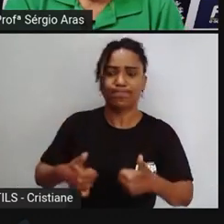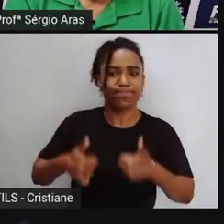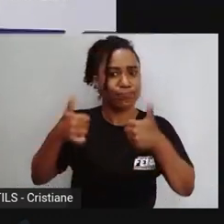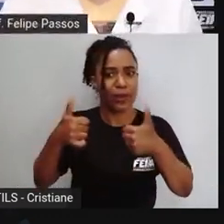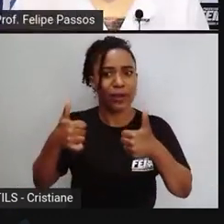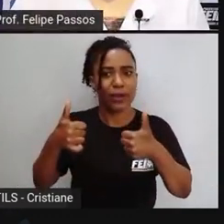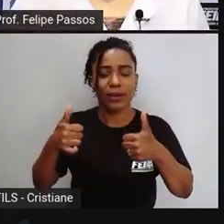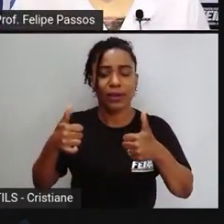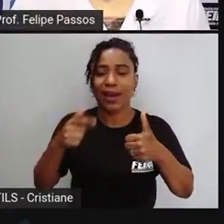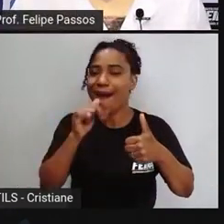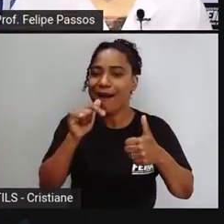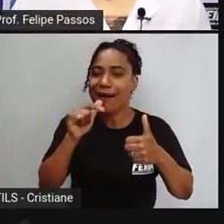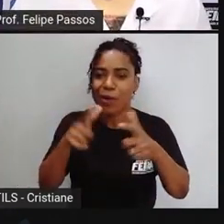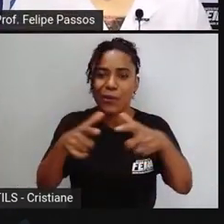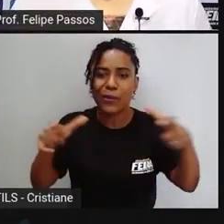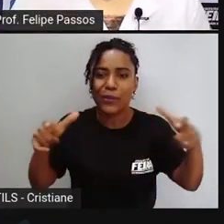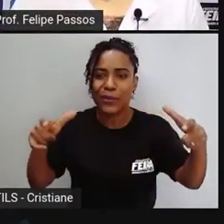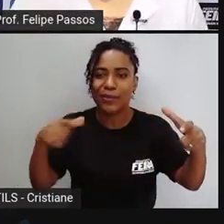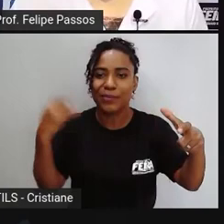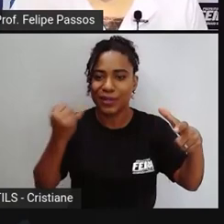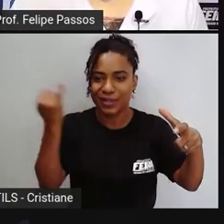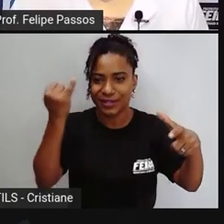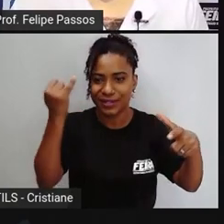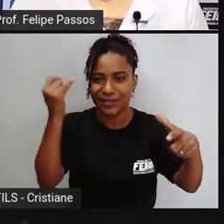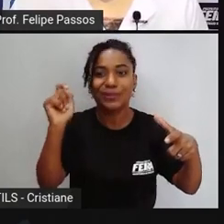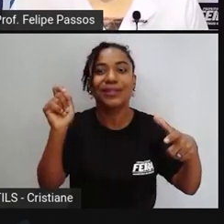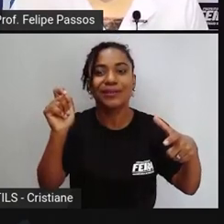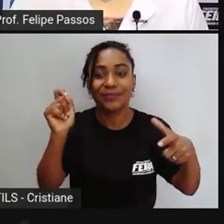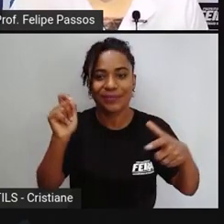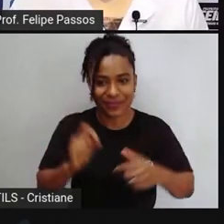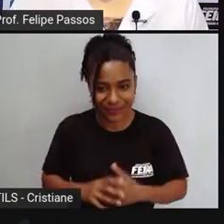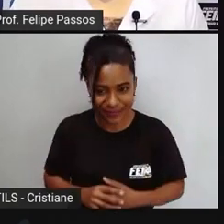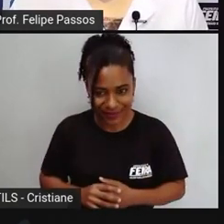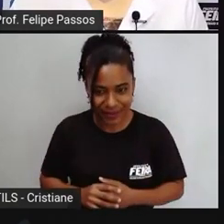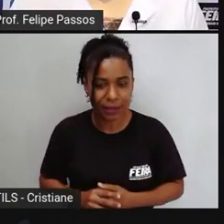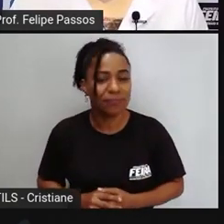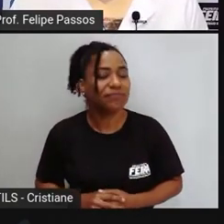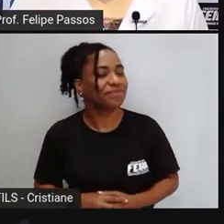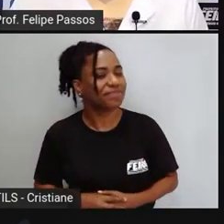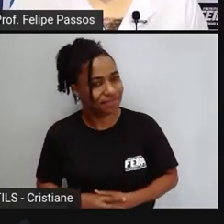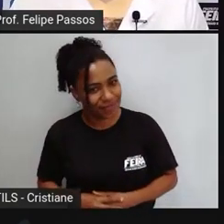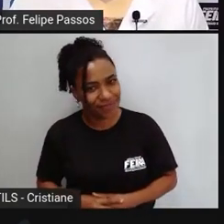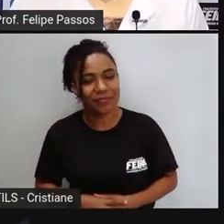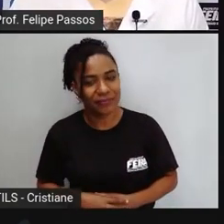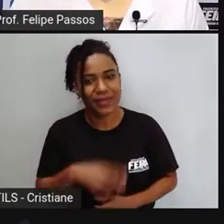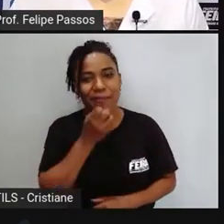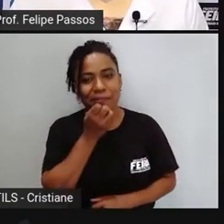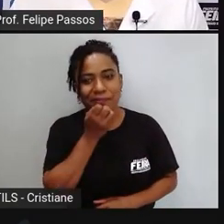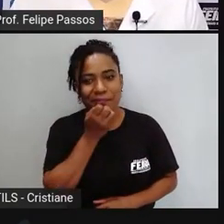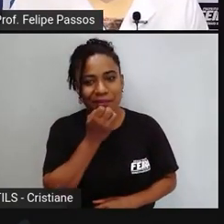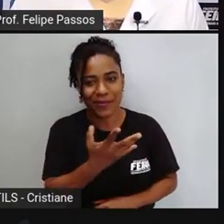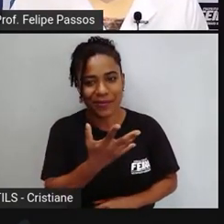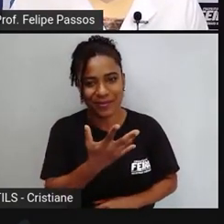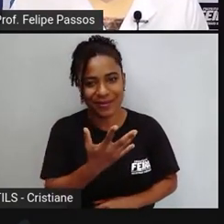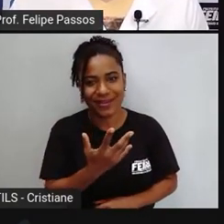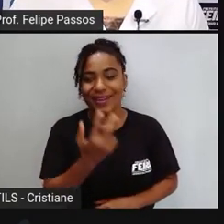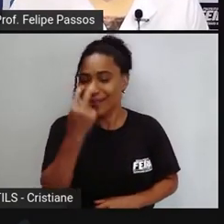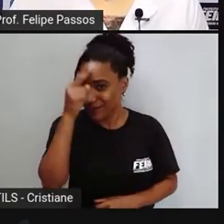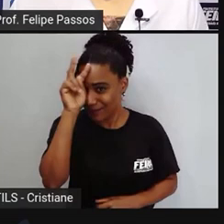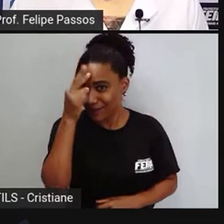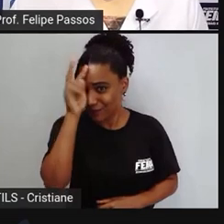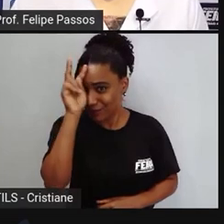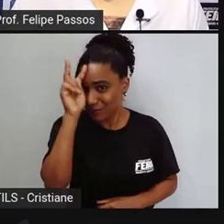É uma oportunidade muito grande de poder contar essa história com